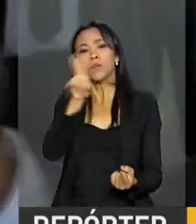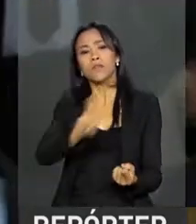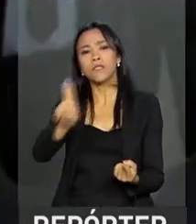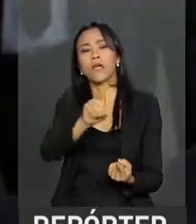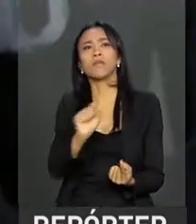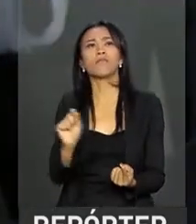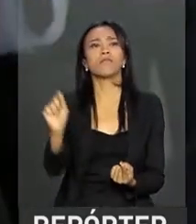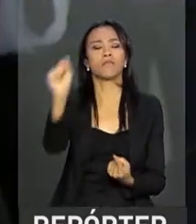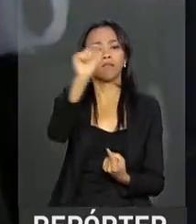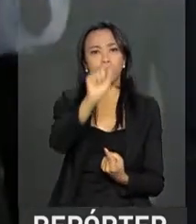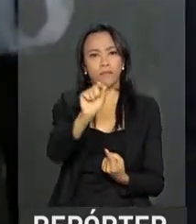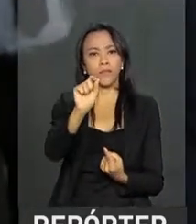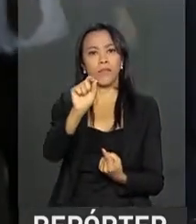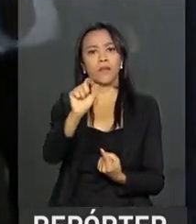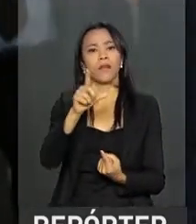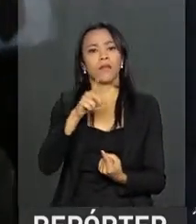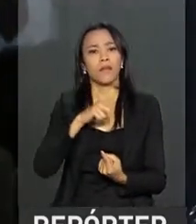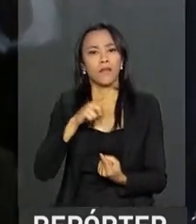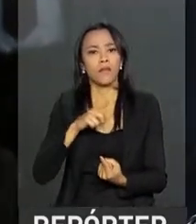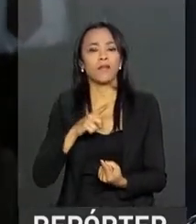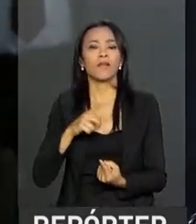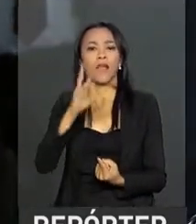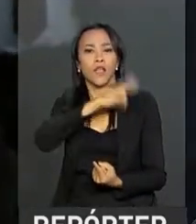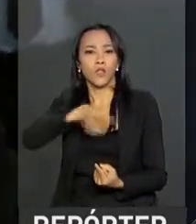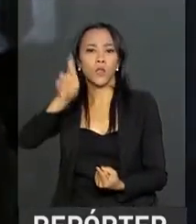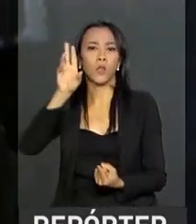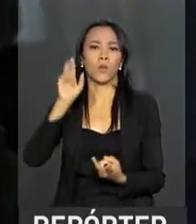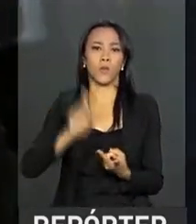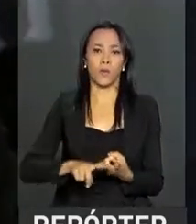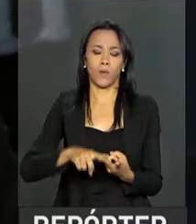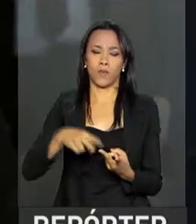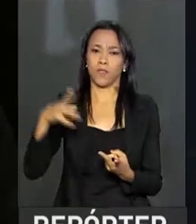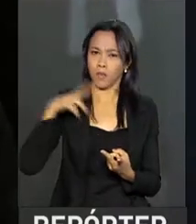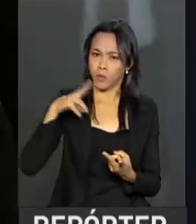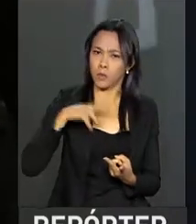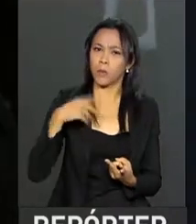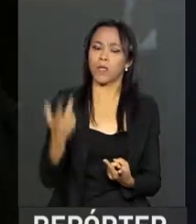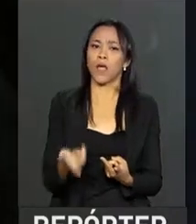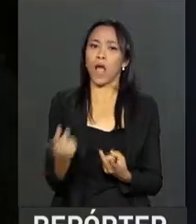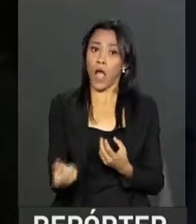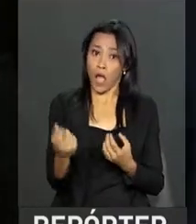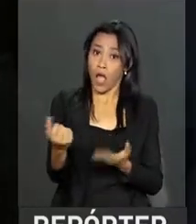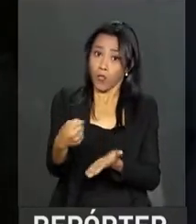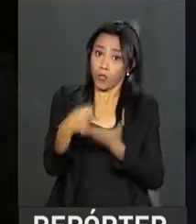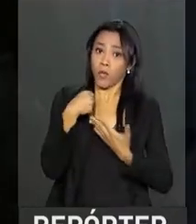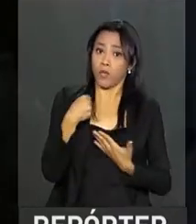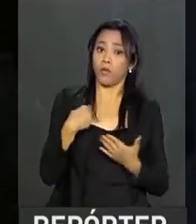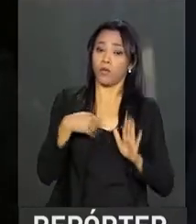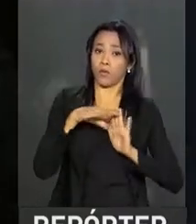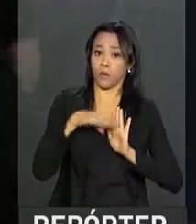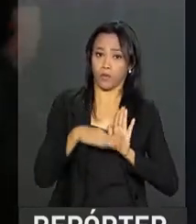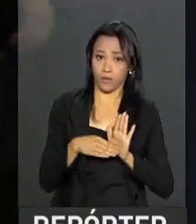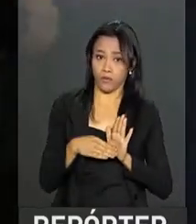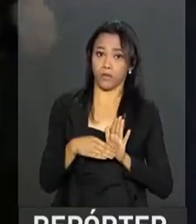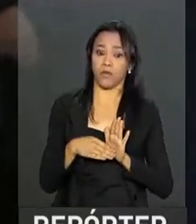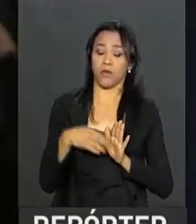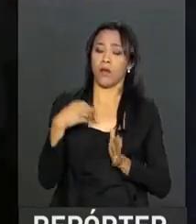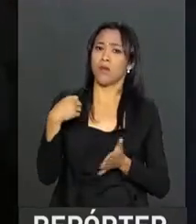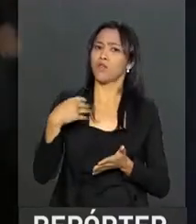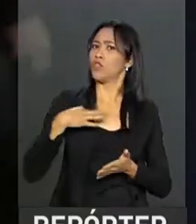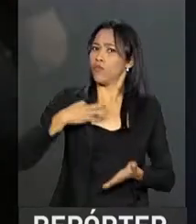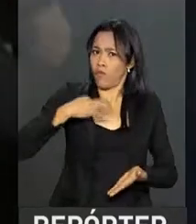filantrópicas, religiosas, universidades privadas, apoiando o programa, apoiando de forma